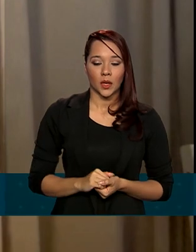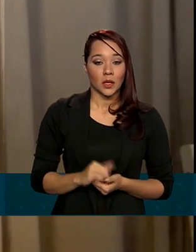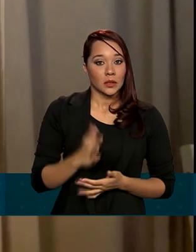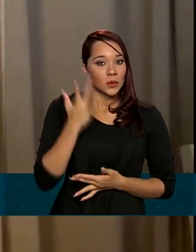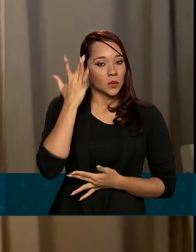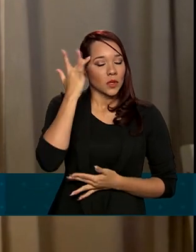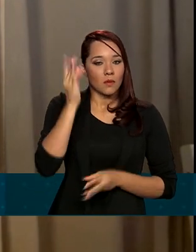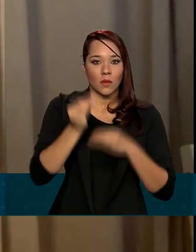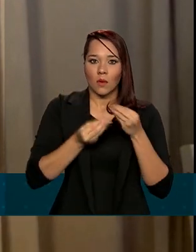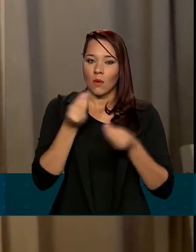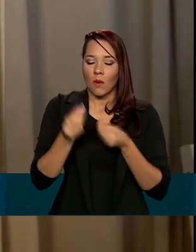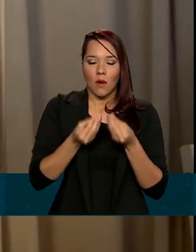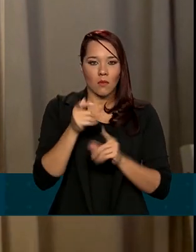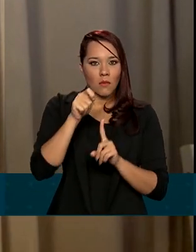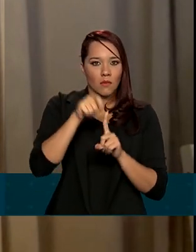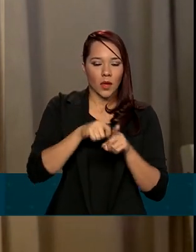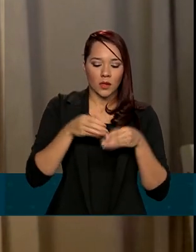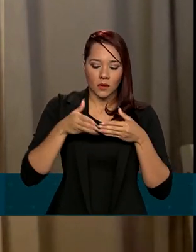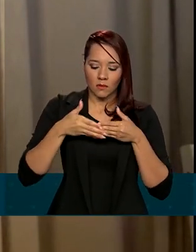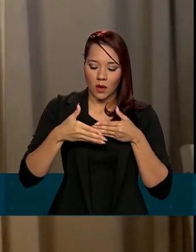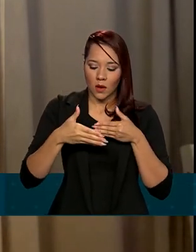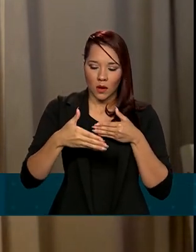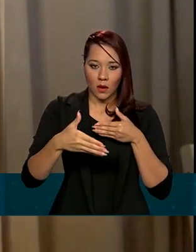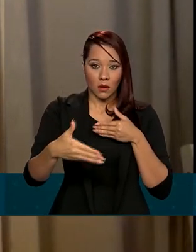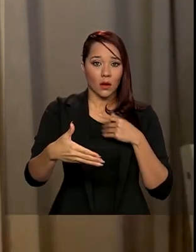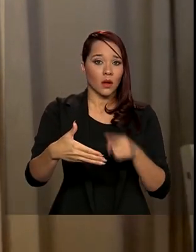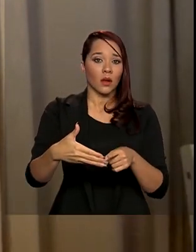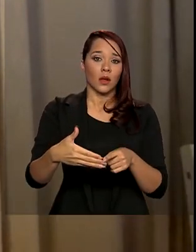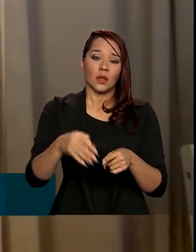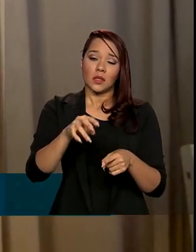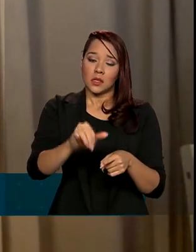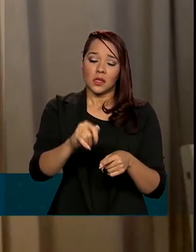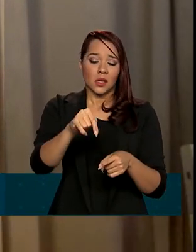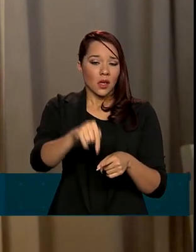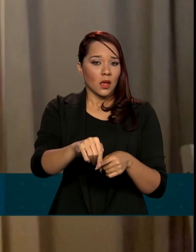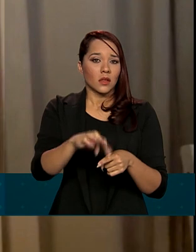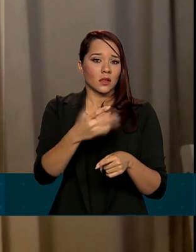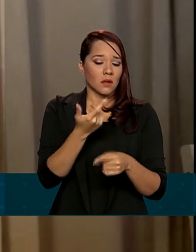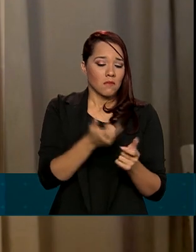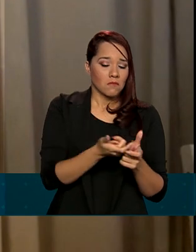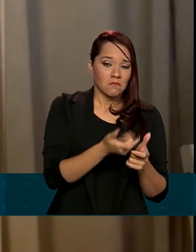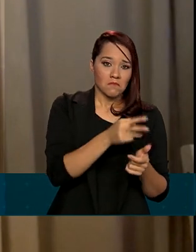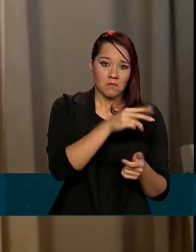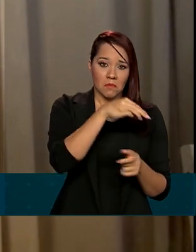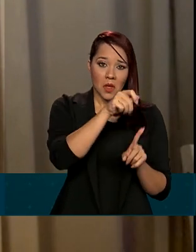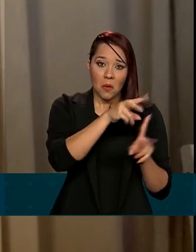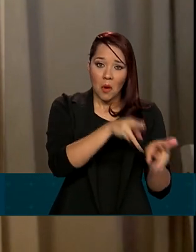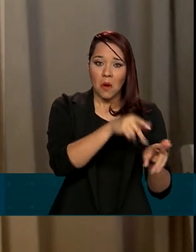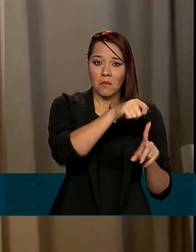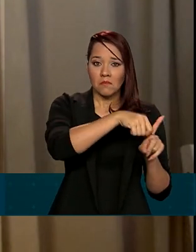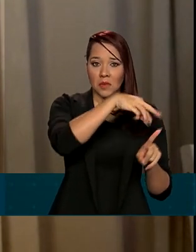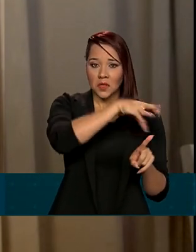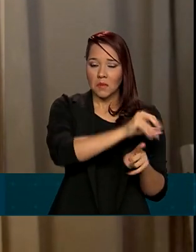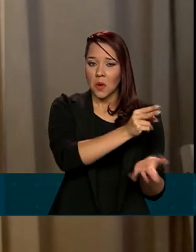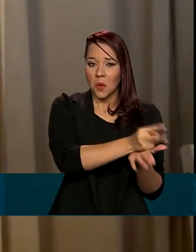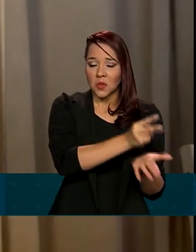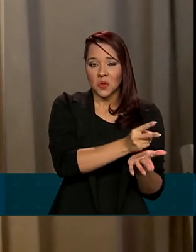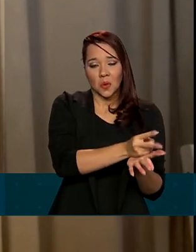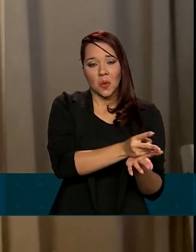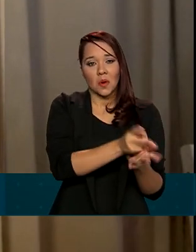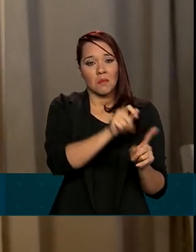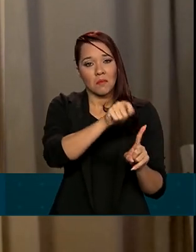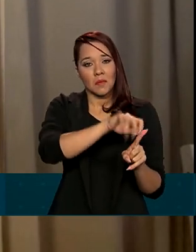próximos meses a recuperação dessa atividade industrial, se esse ritmo de maio pode ser mantido ou não em junho